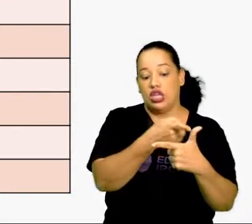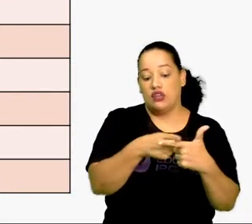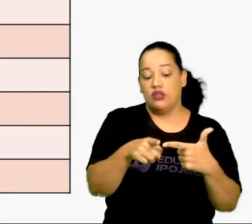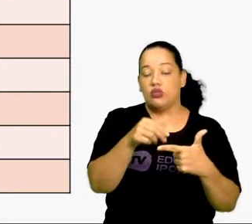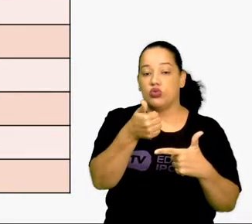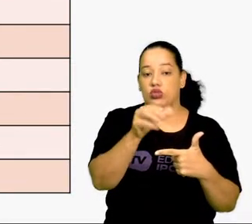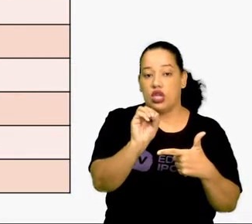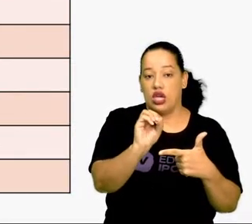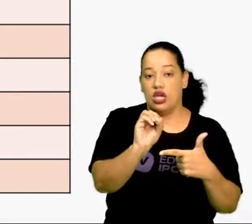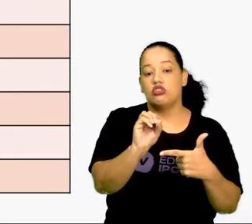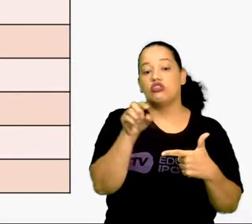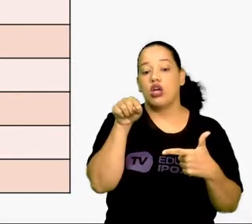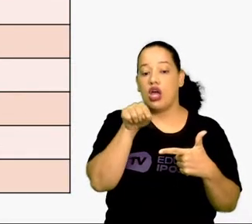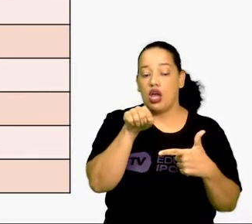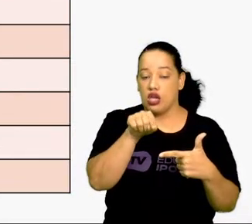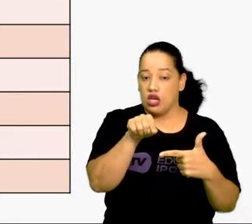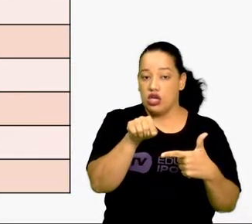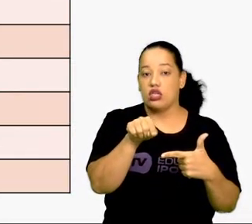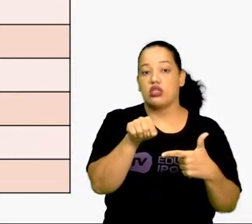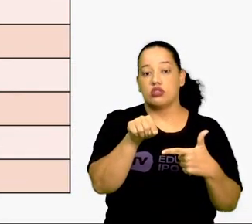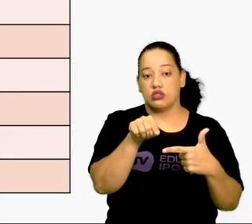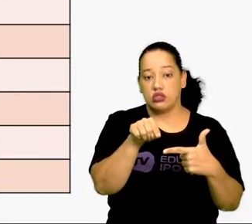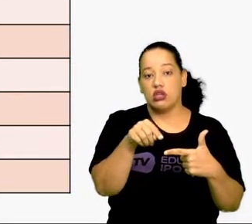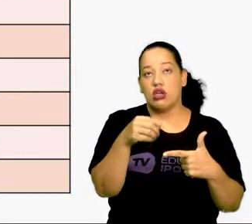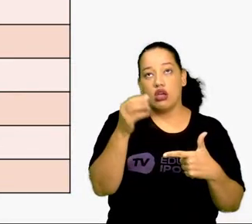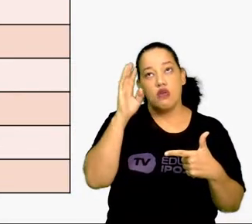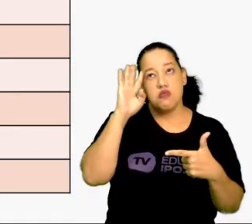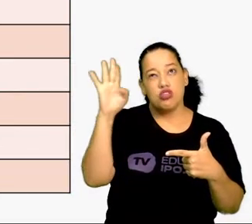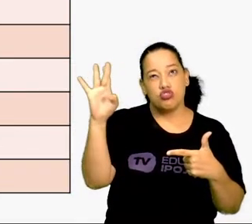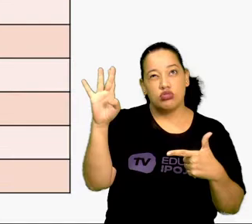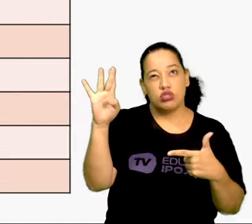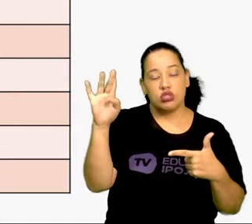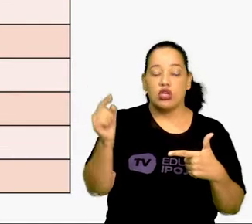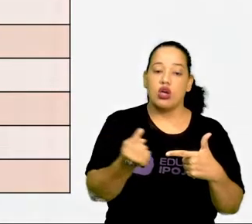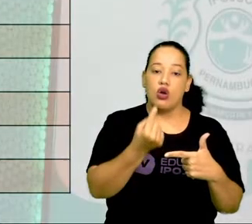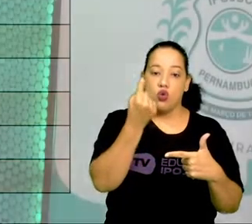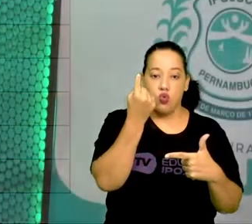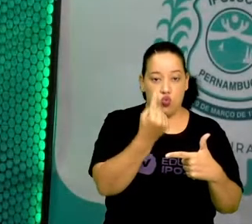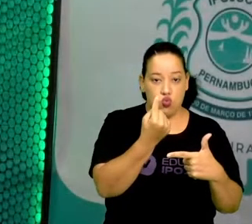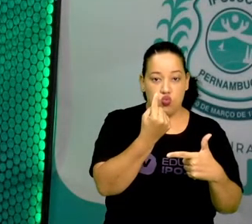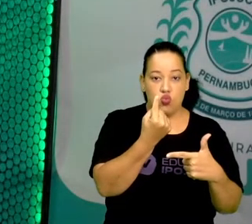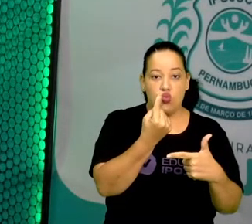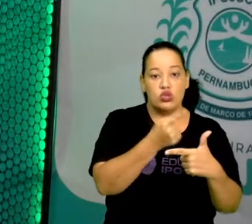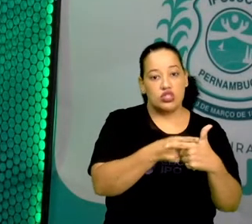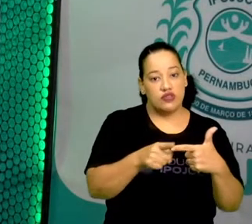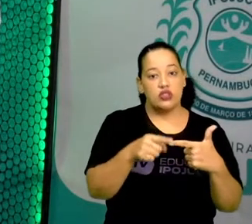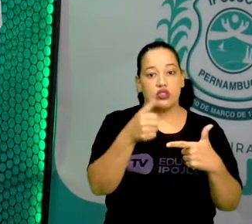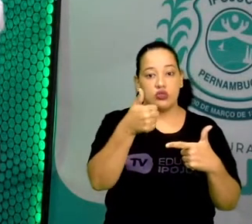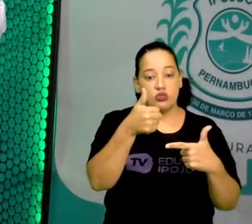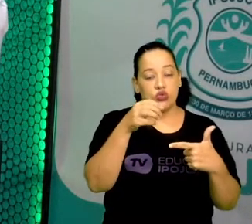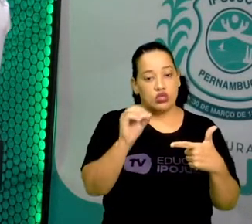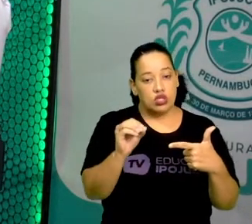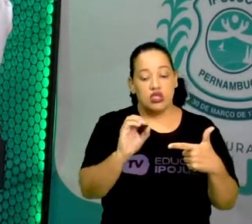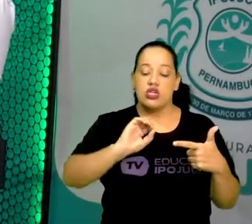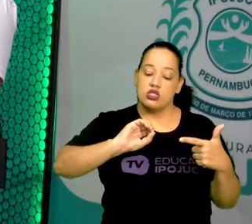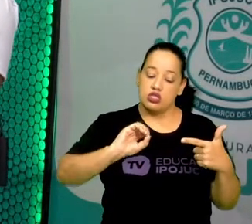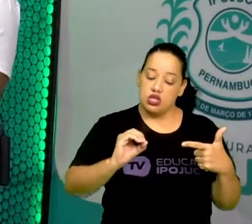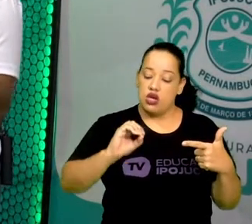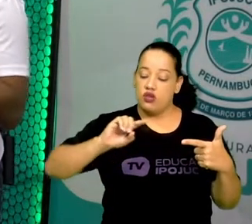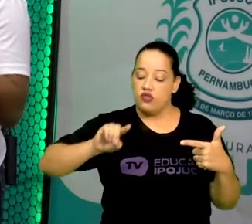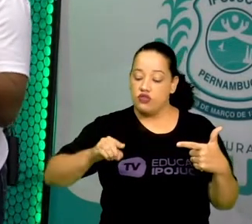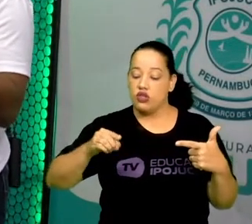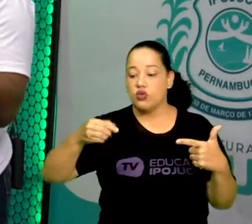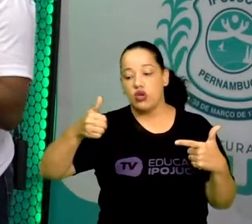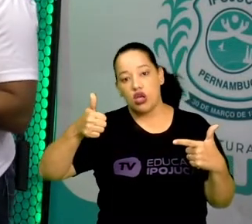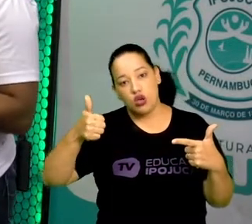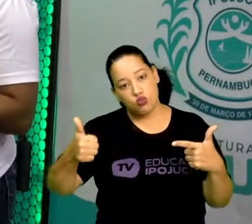E quando dividimos por 10, imagine 1 dividido por 10, aí vai ser 0,1. Então, o